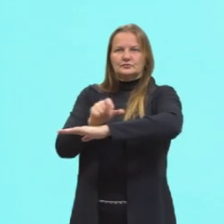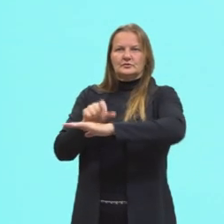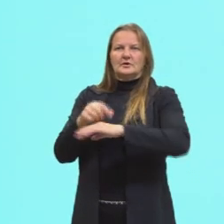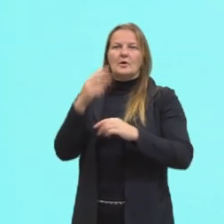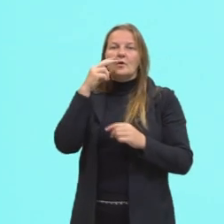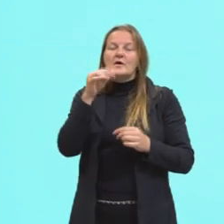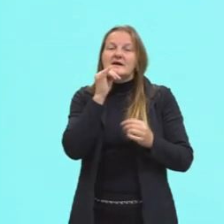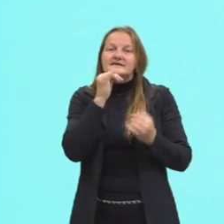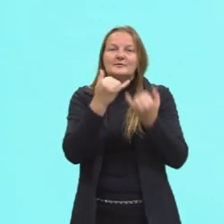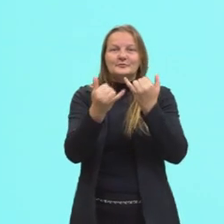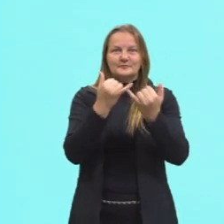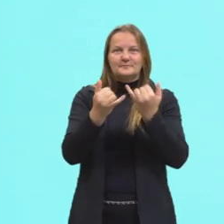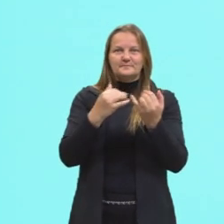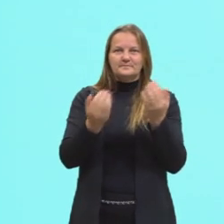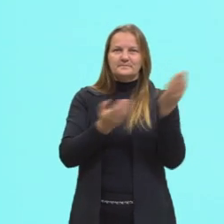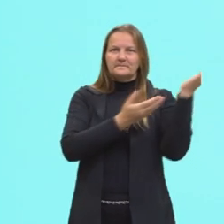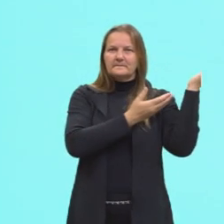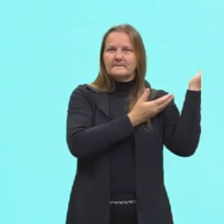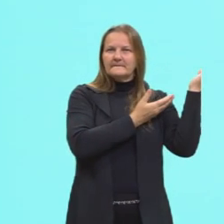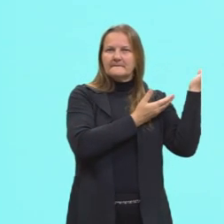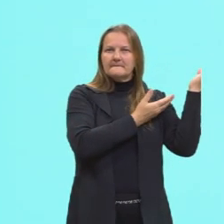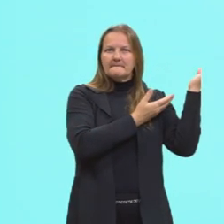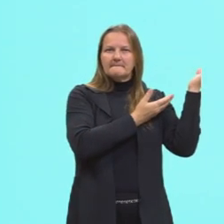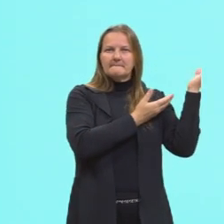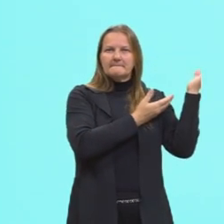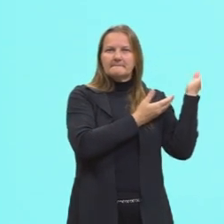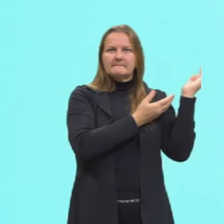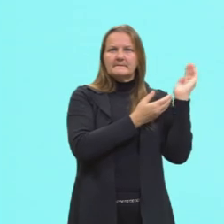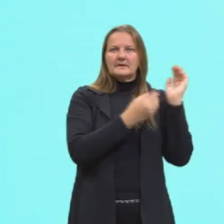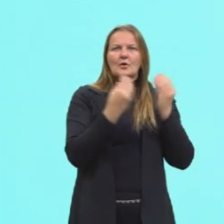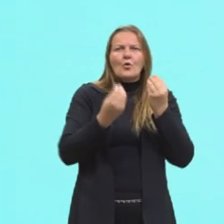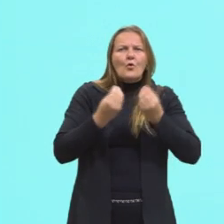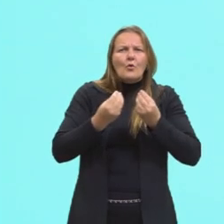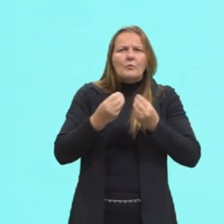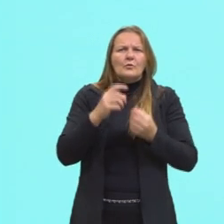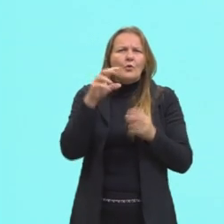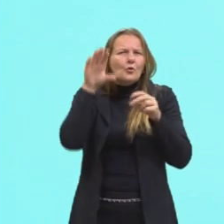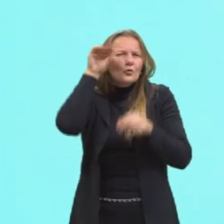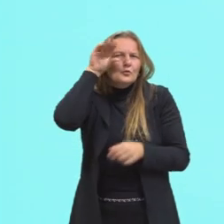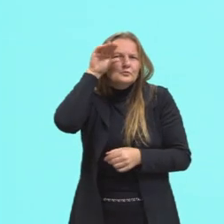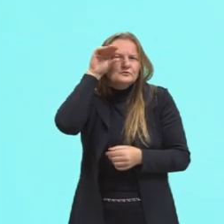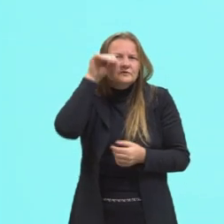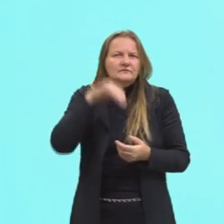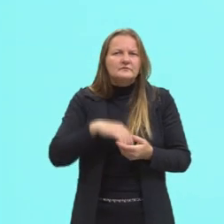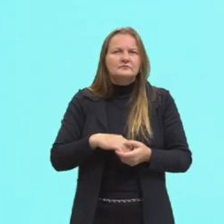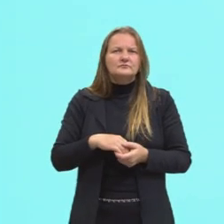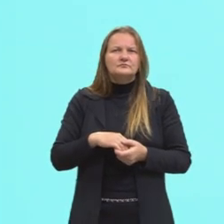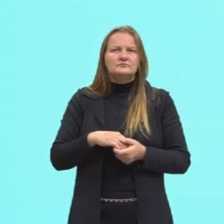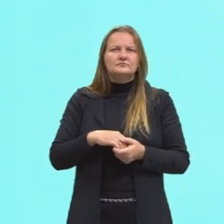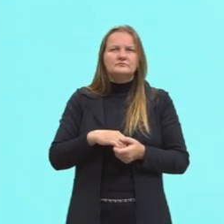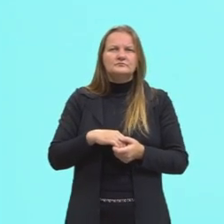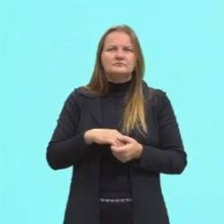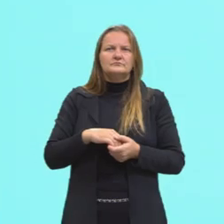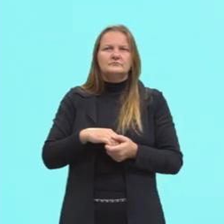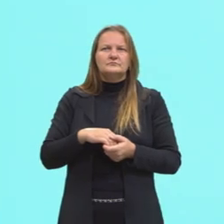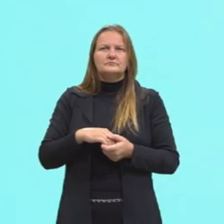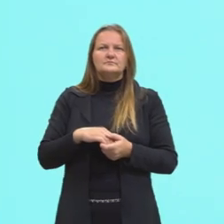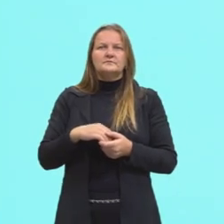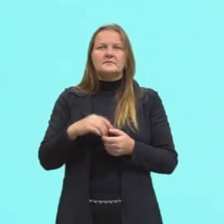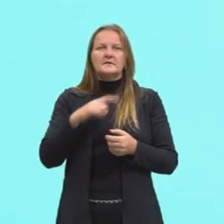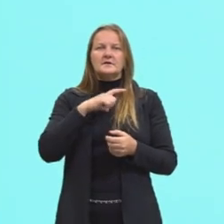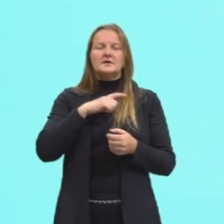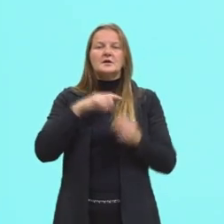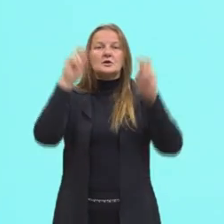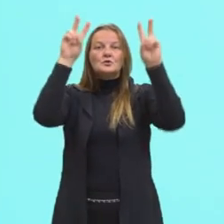exemplo de gráfico de linhas. Primeira coisa que a gente sempre observa. Em todos os gráficos, logo acima, nós temos